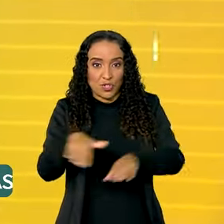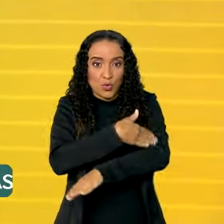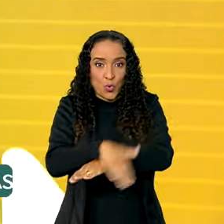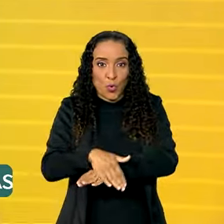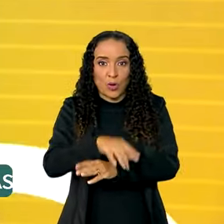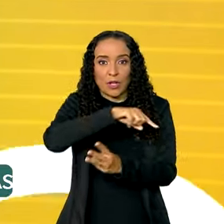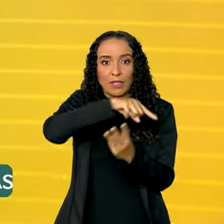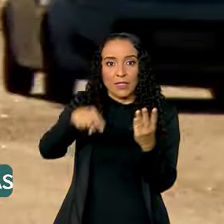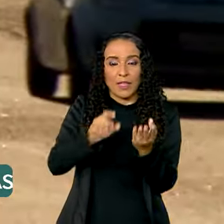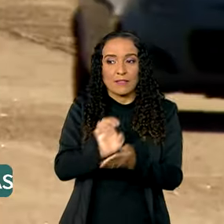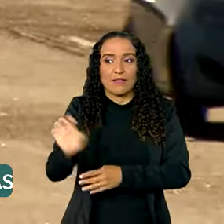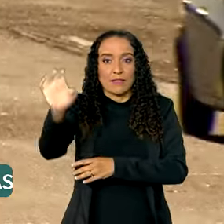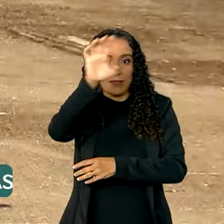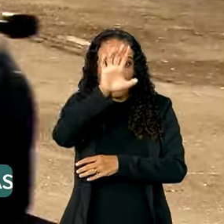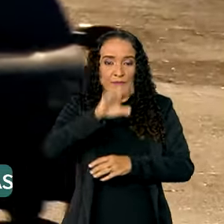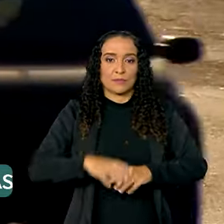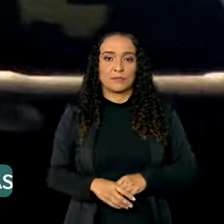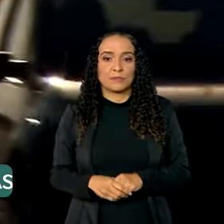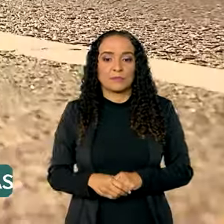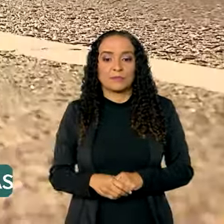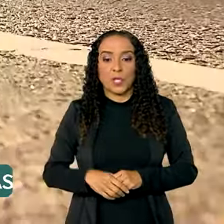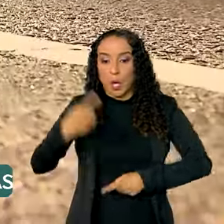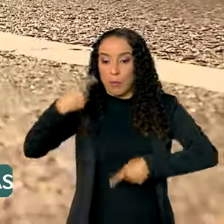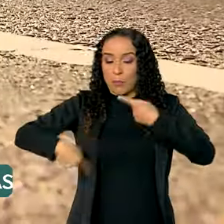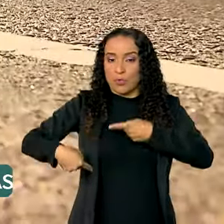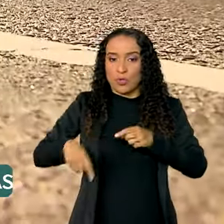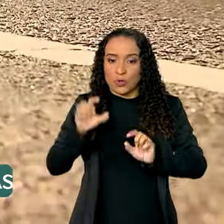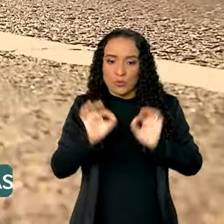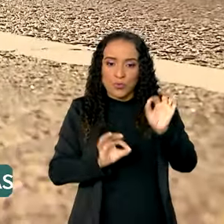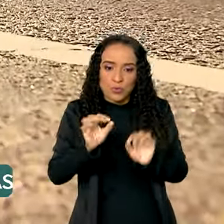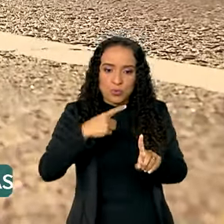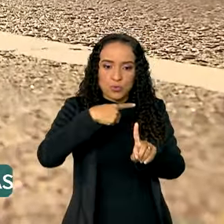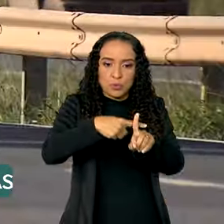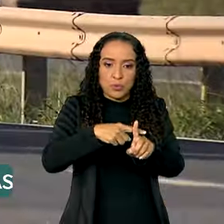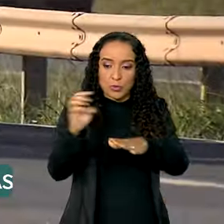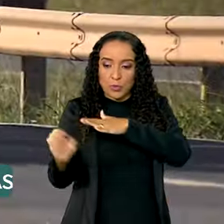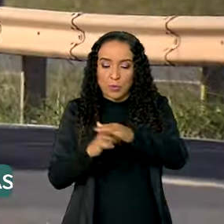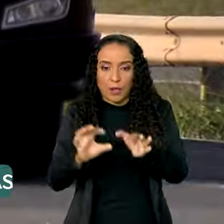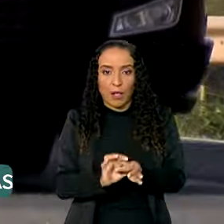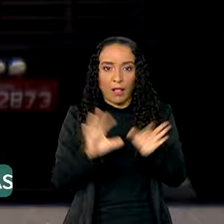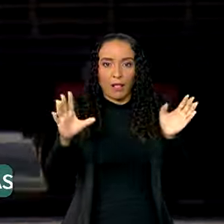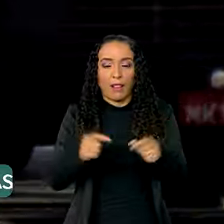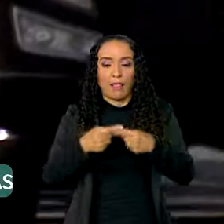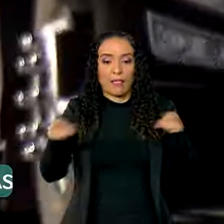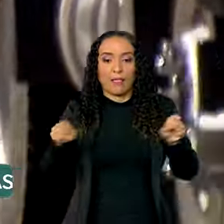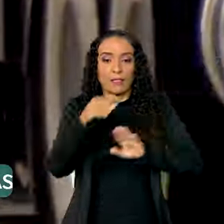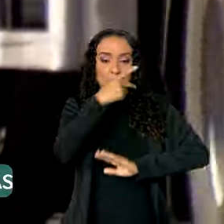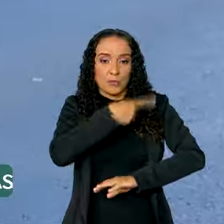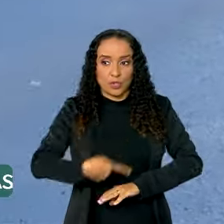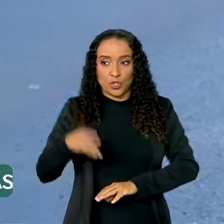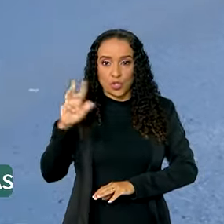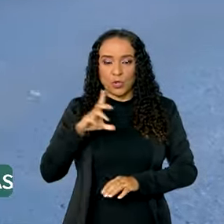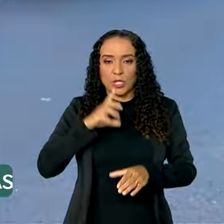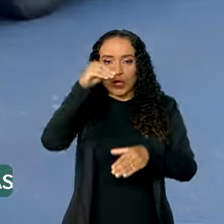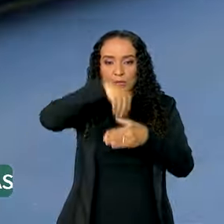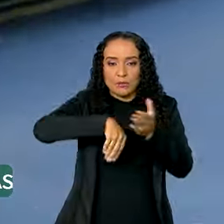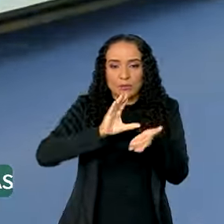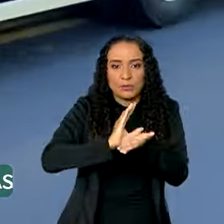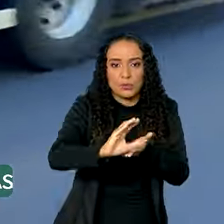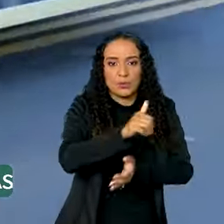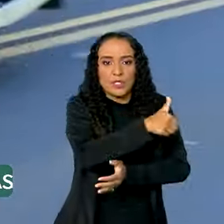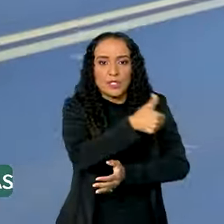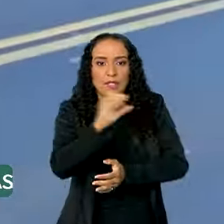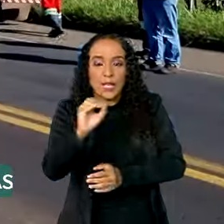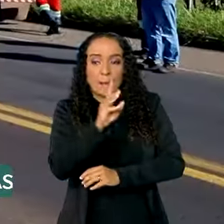três estados. A política de otimização de concessões lançada pelo presidente Lula prevê investir 110